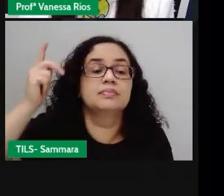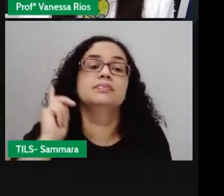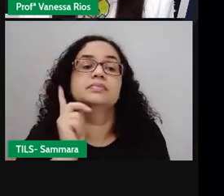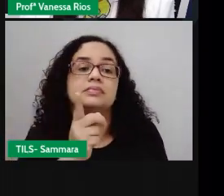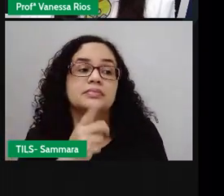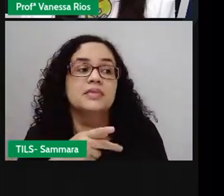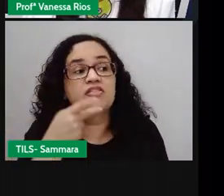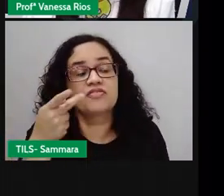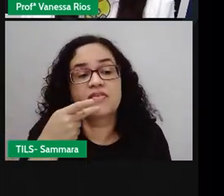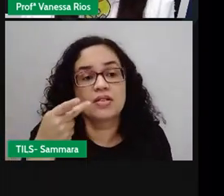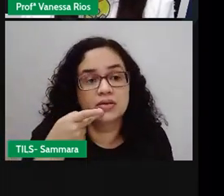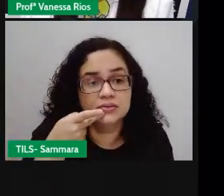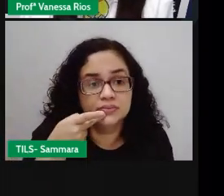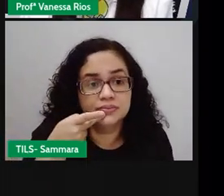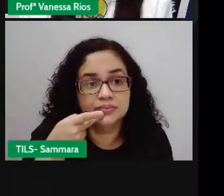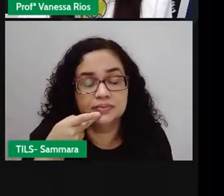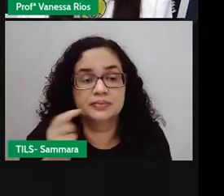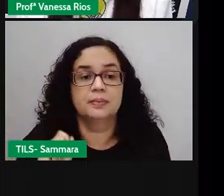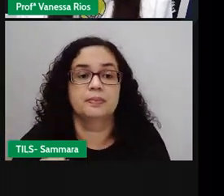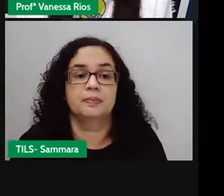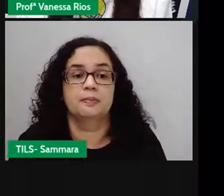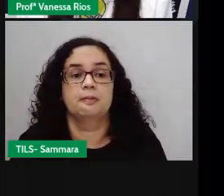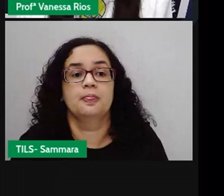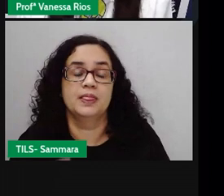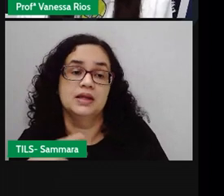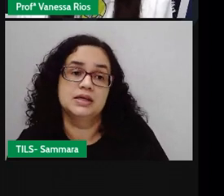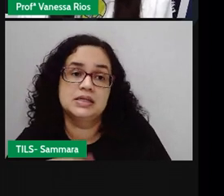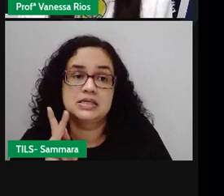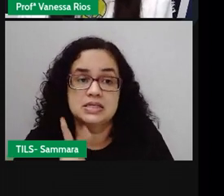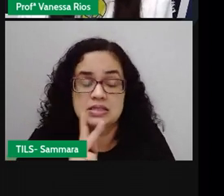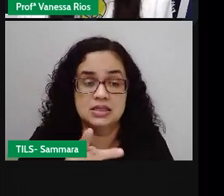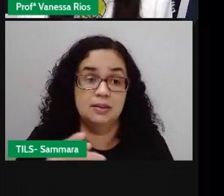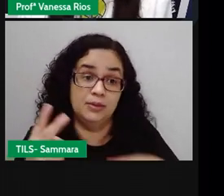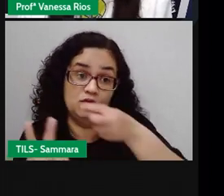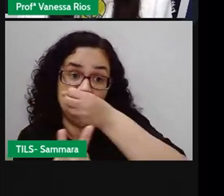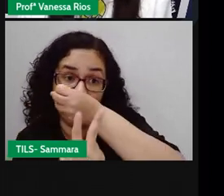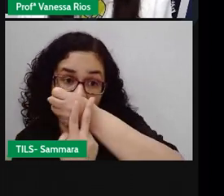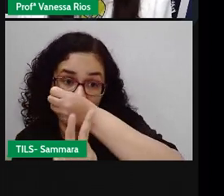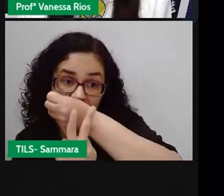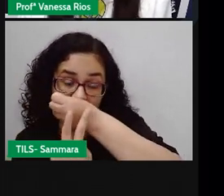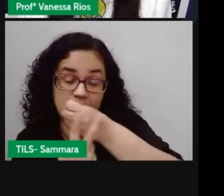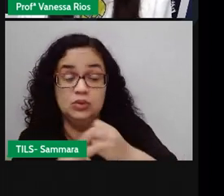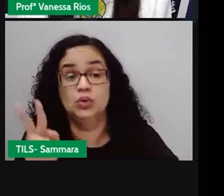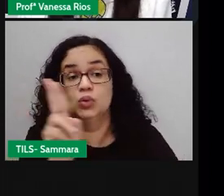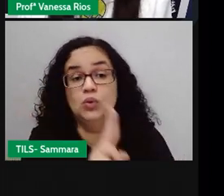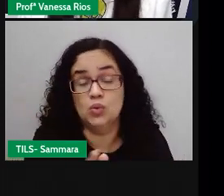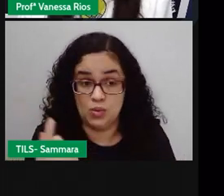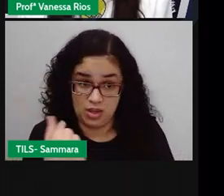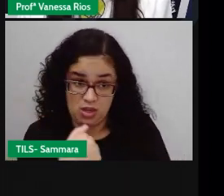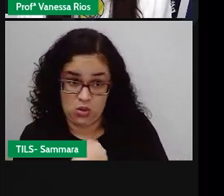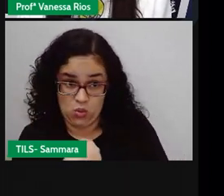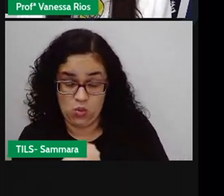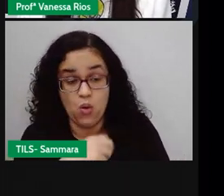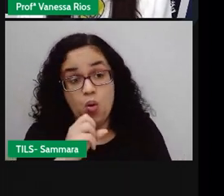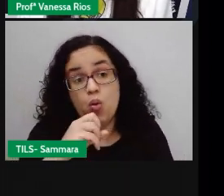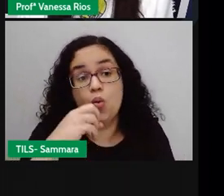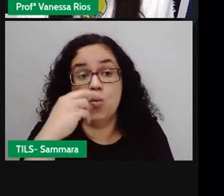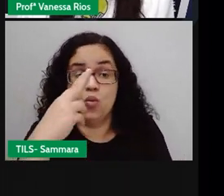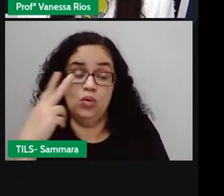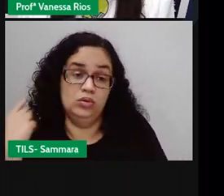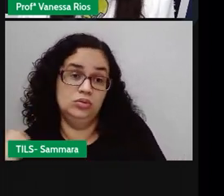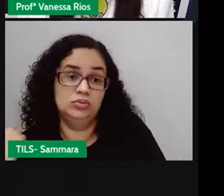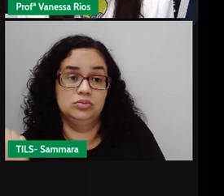ligada a quem está falando. Então, vai estar sempre lá, os verbos vão estar sempre usando lá o eu ou o nós.